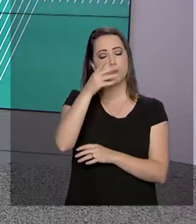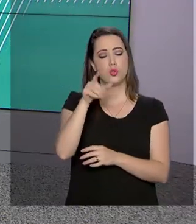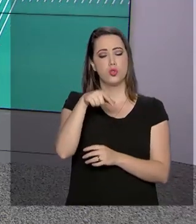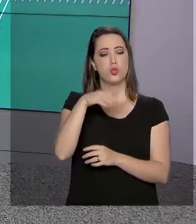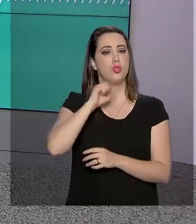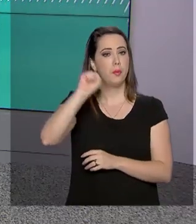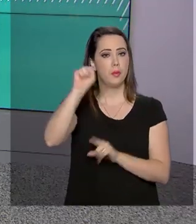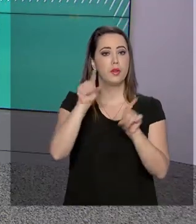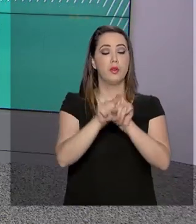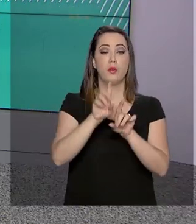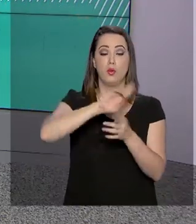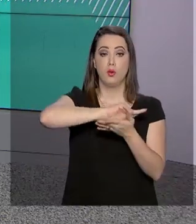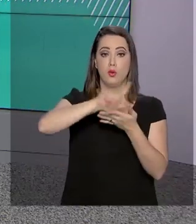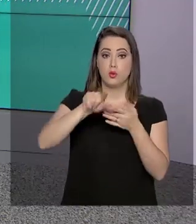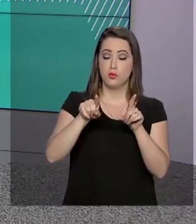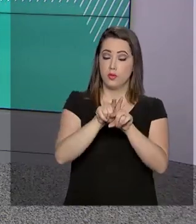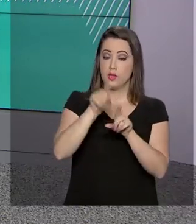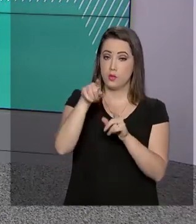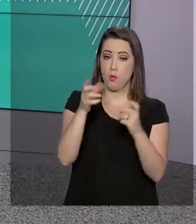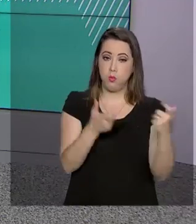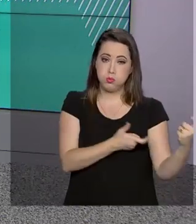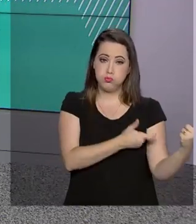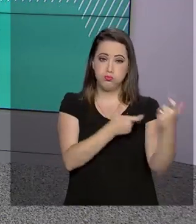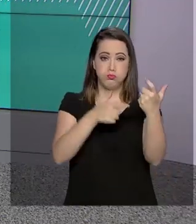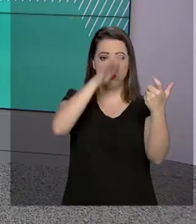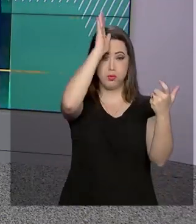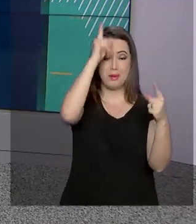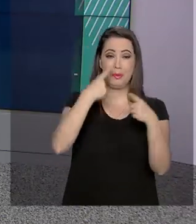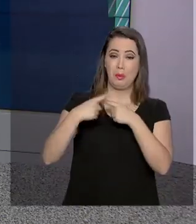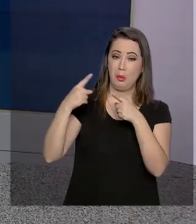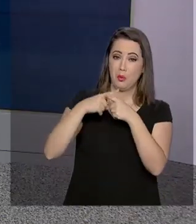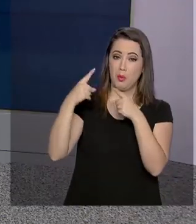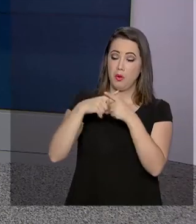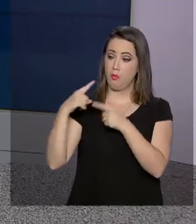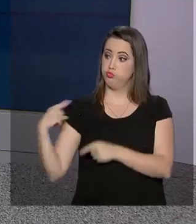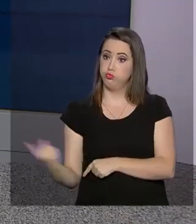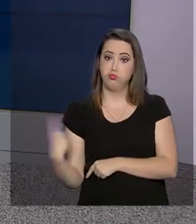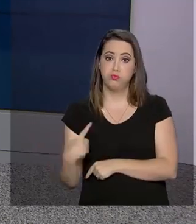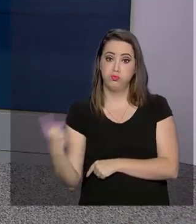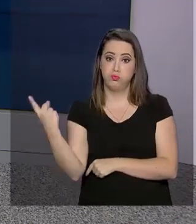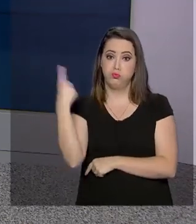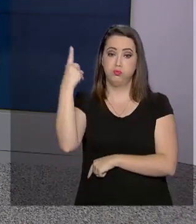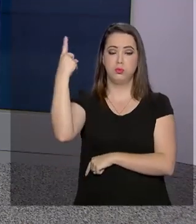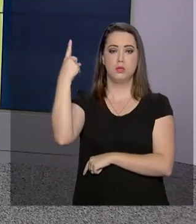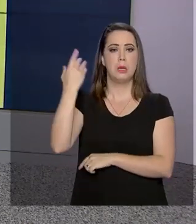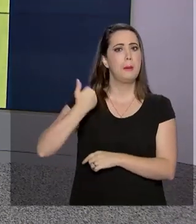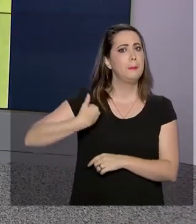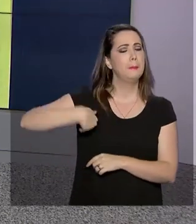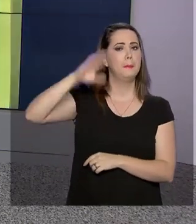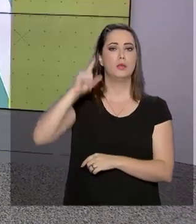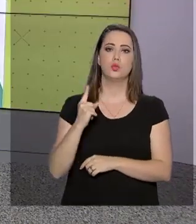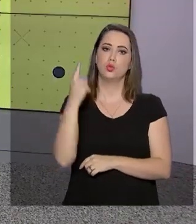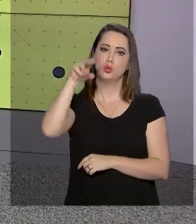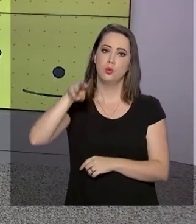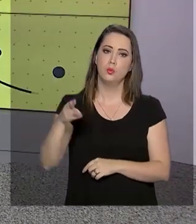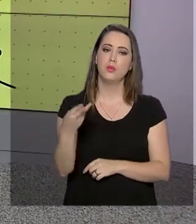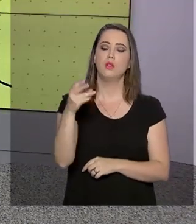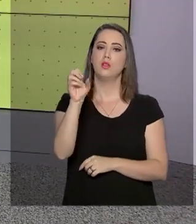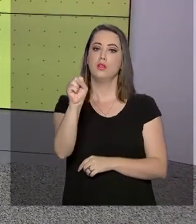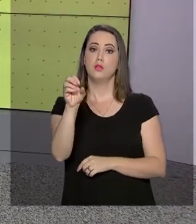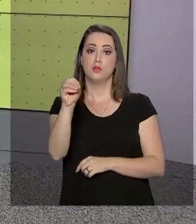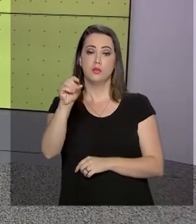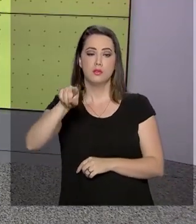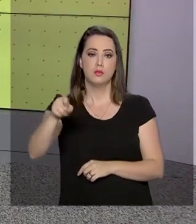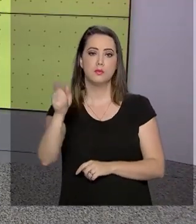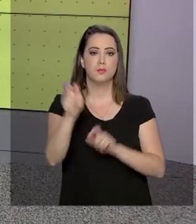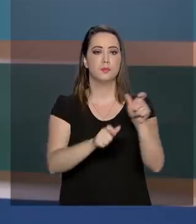governo brasileiro. Em março, um desastre causado pelo ciclone Idai atingiu mais de 1 milhão e 800 mil